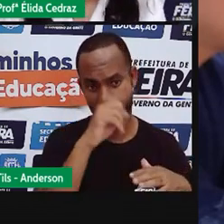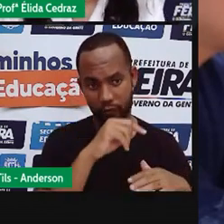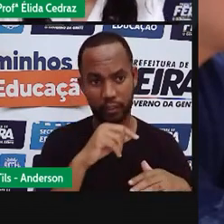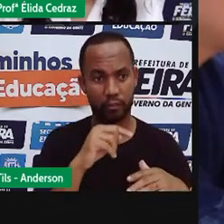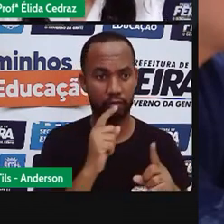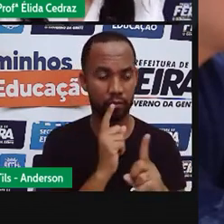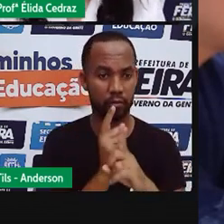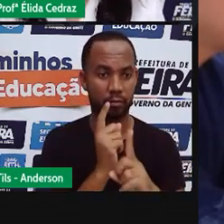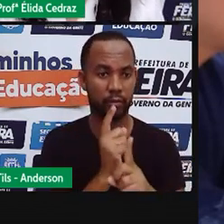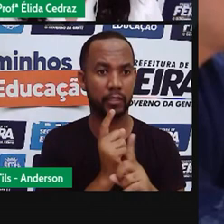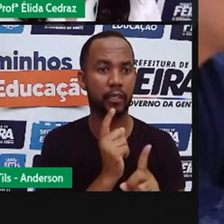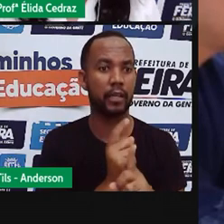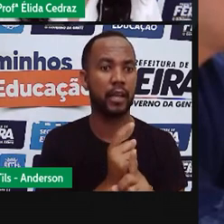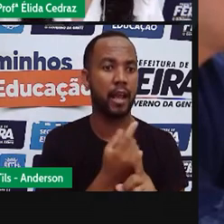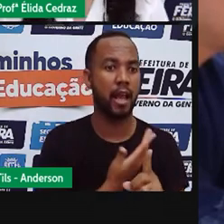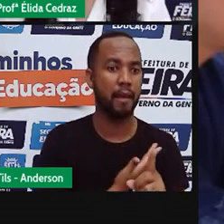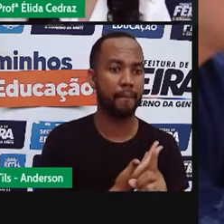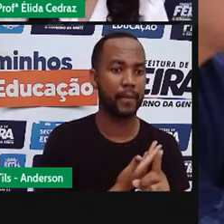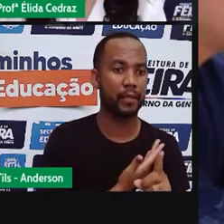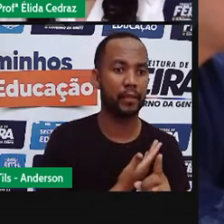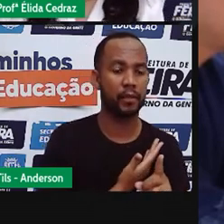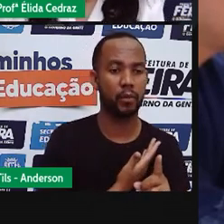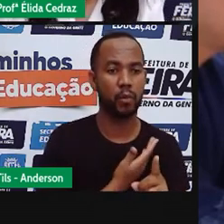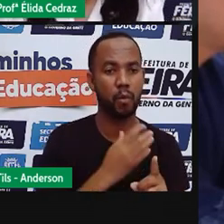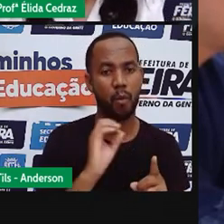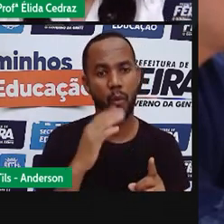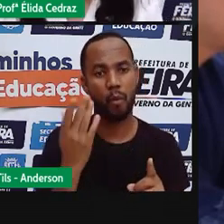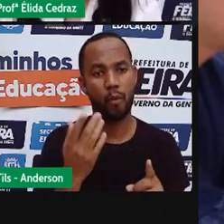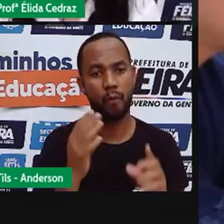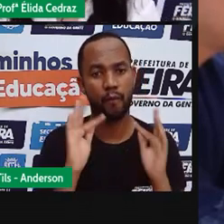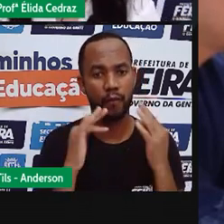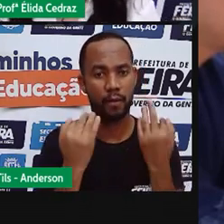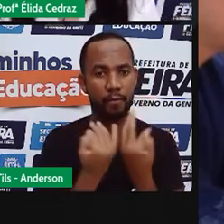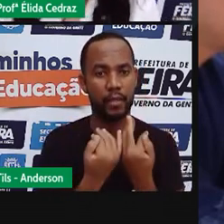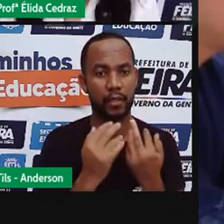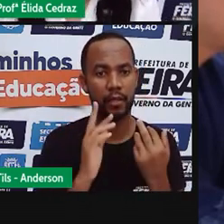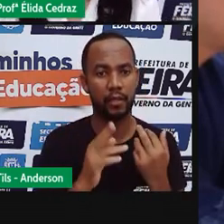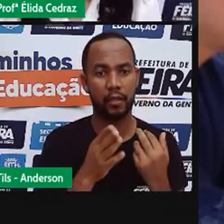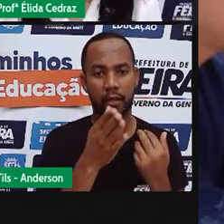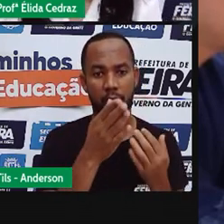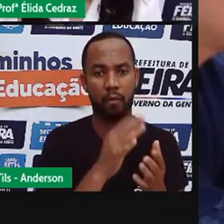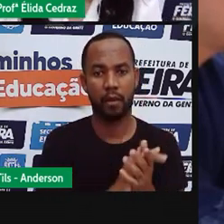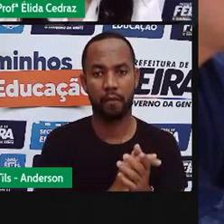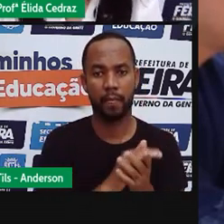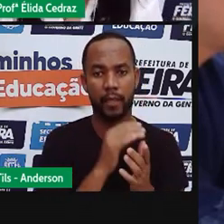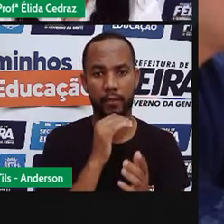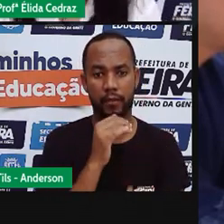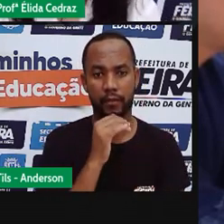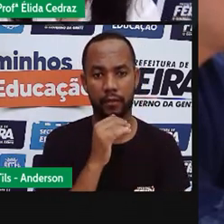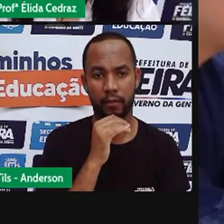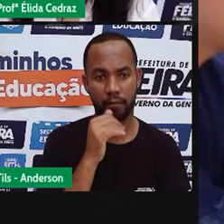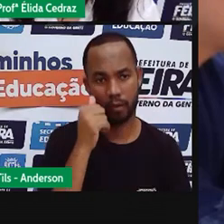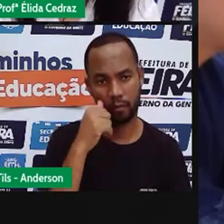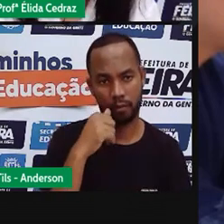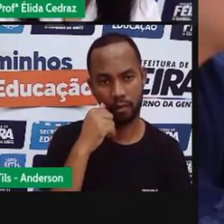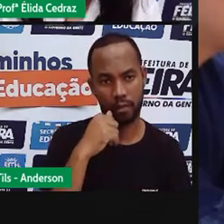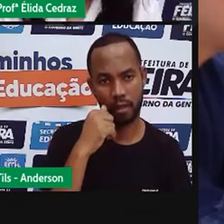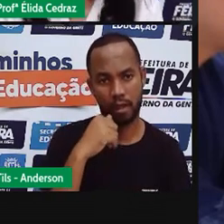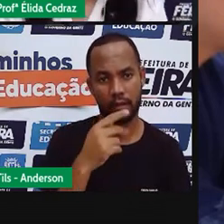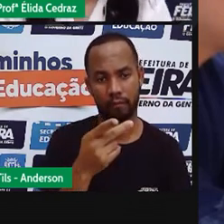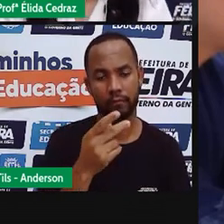roda de amigos, alguém que esteja, como essa moça, com as mãos livres do celular, aguardando a